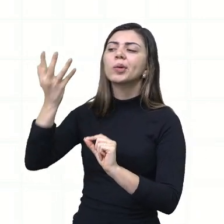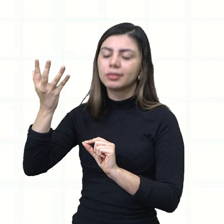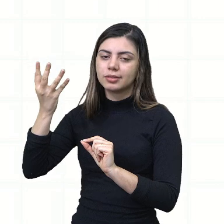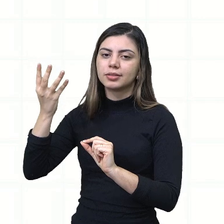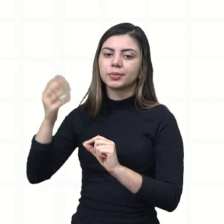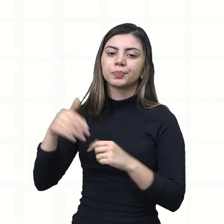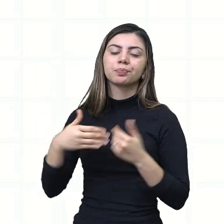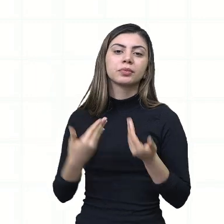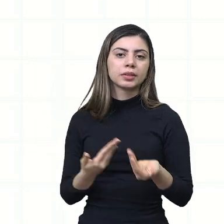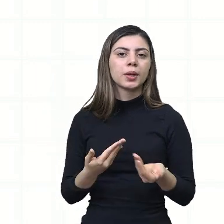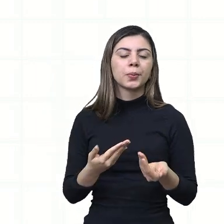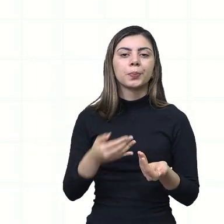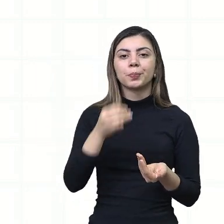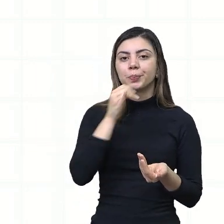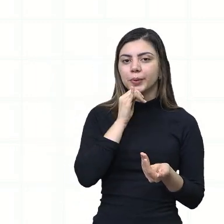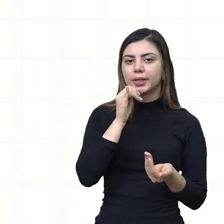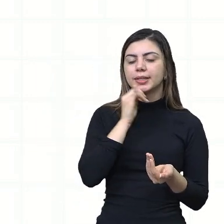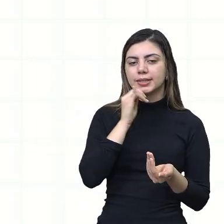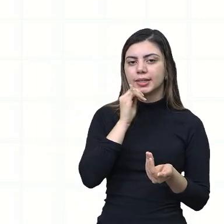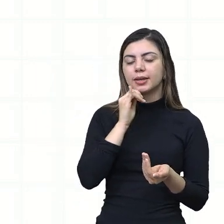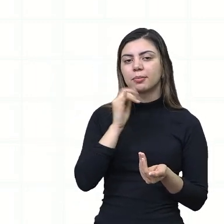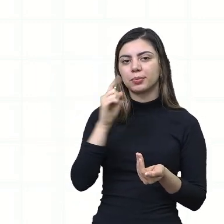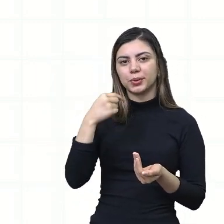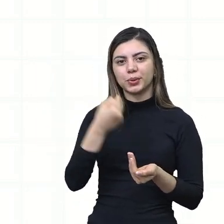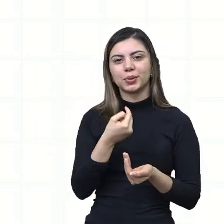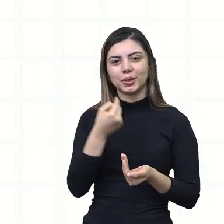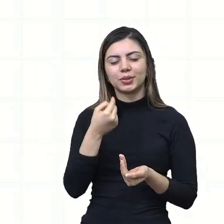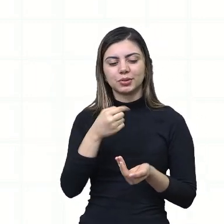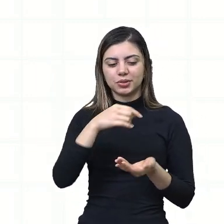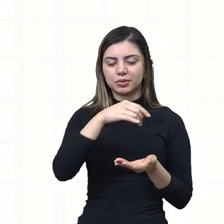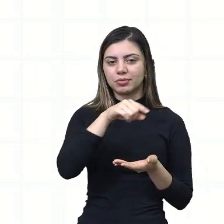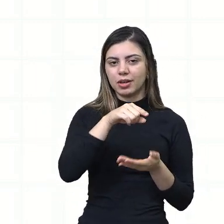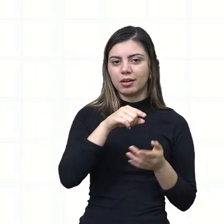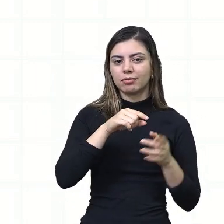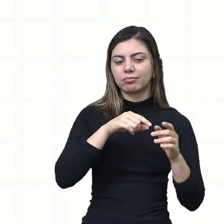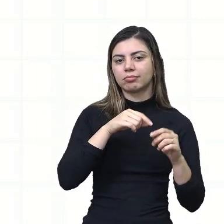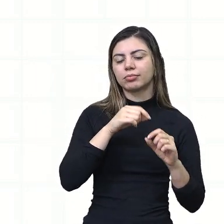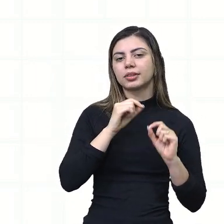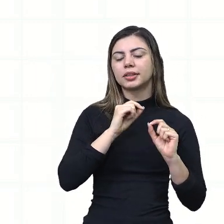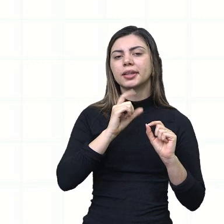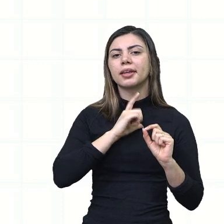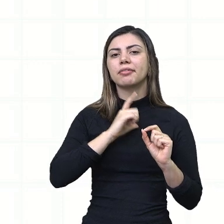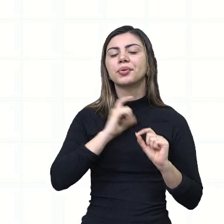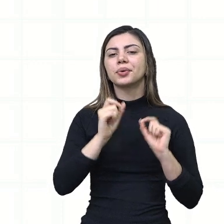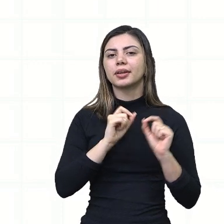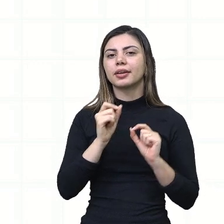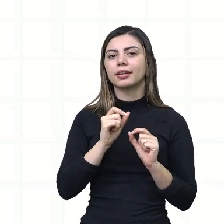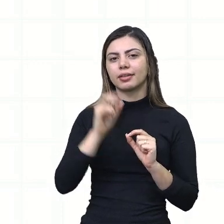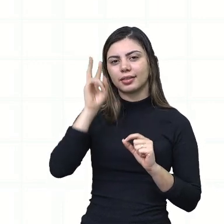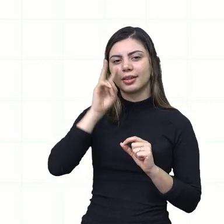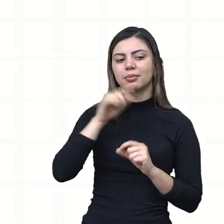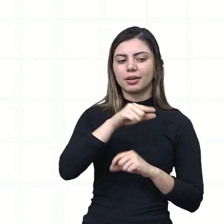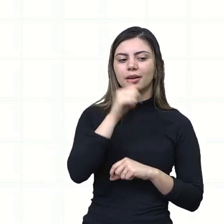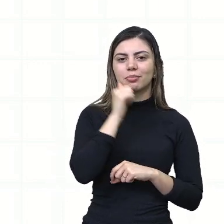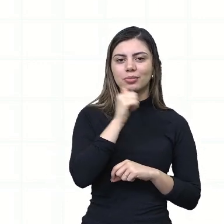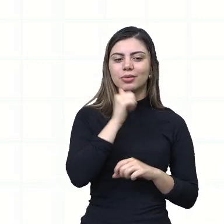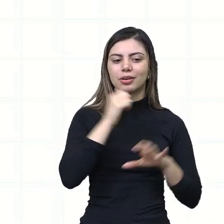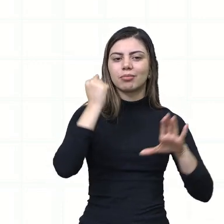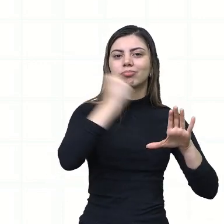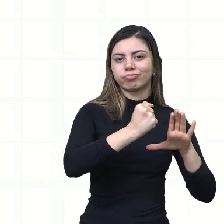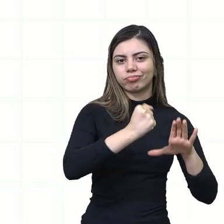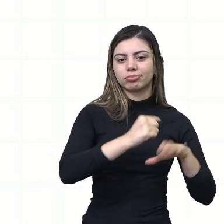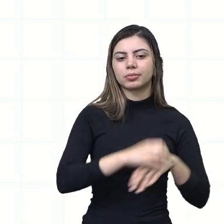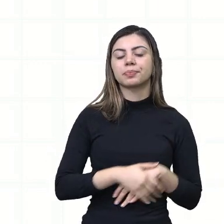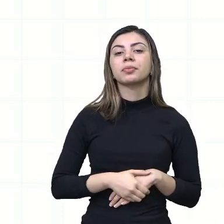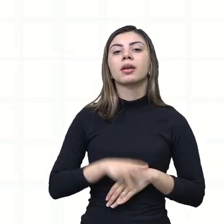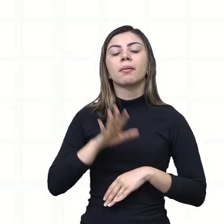fato? No caso do nosso ocorrido, é o assassinato lá daquela garota, né? Outra